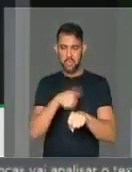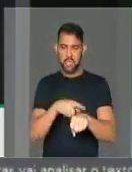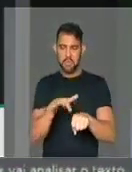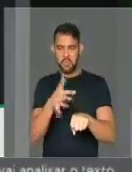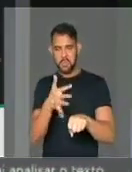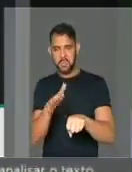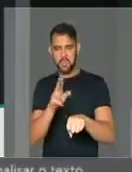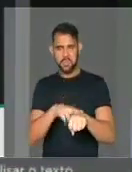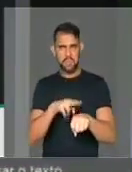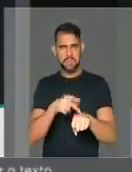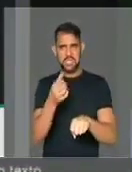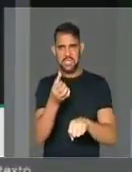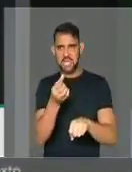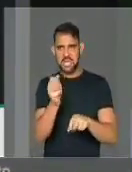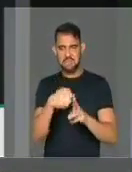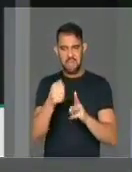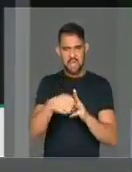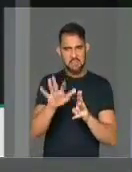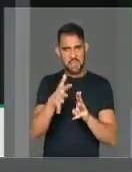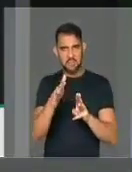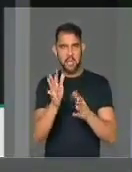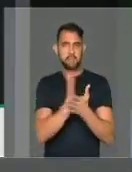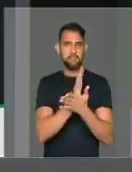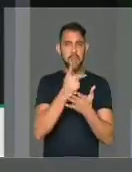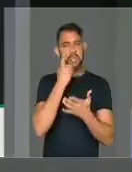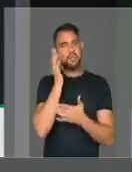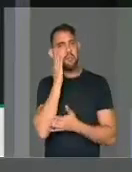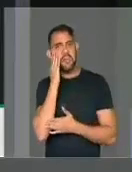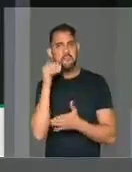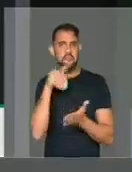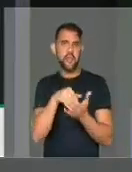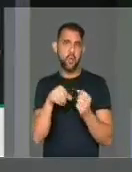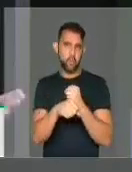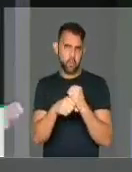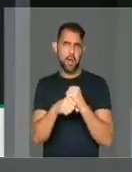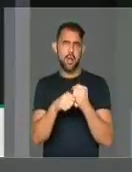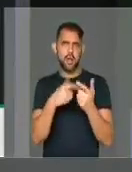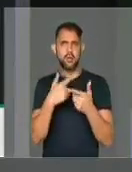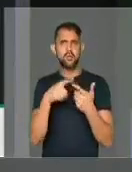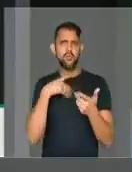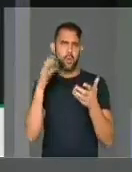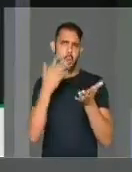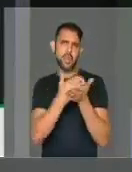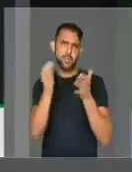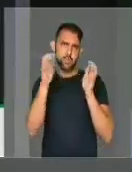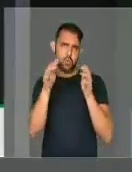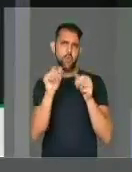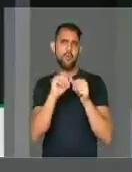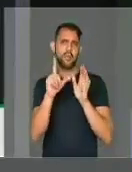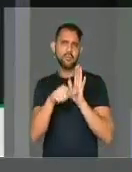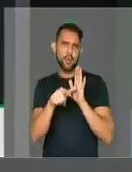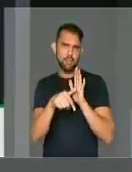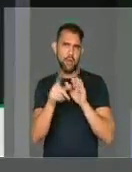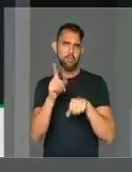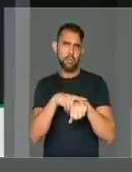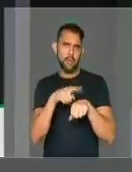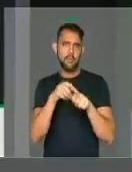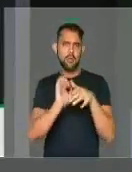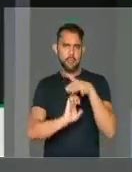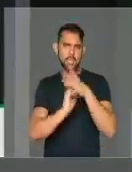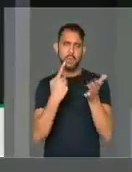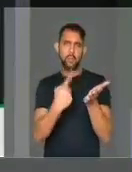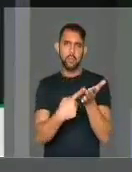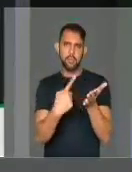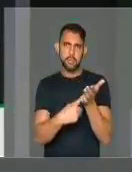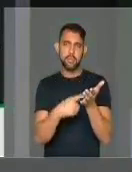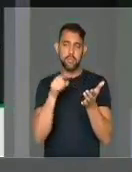período... Falou de seis meses. Mas considerando que no final do ano vão vir as nossas chuvas, isso pode atrasar um pouco mais. A empresa tem um